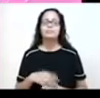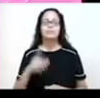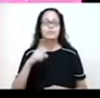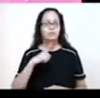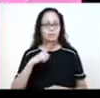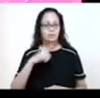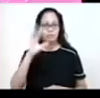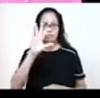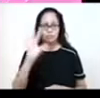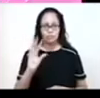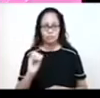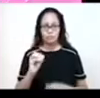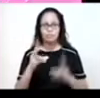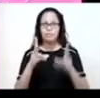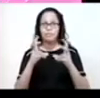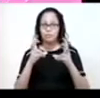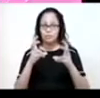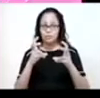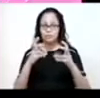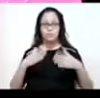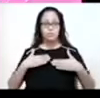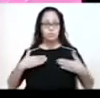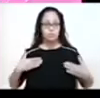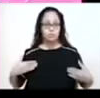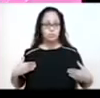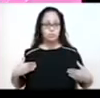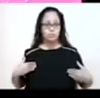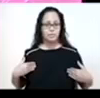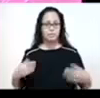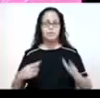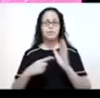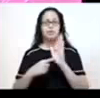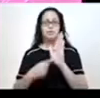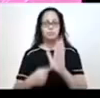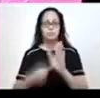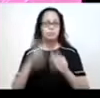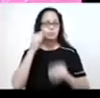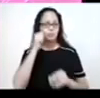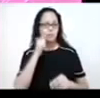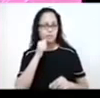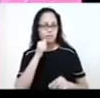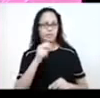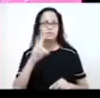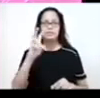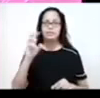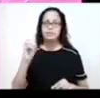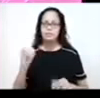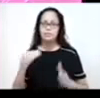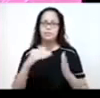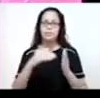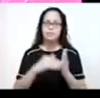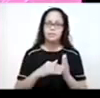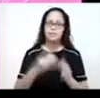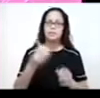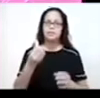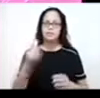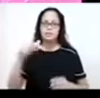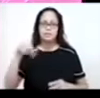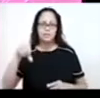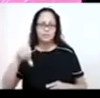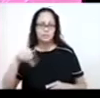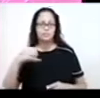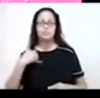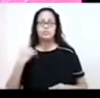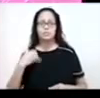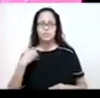Aqui temos um outro mapa sobre o câncer de mama. Ele indica, olha, mulheres de 50 a 69 anos no Brasil e